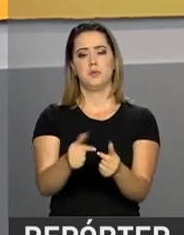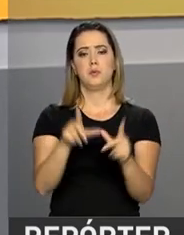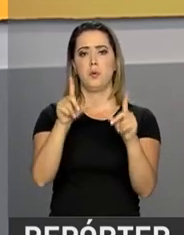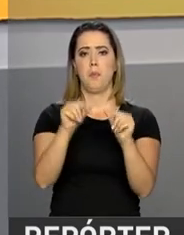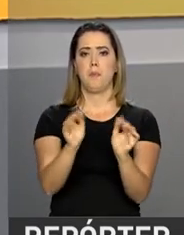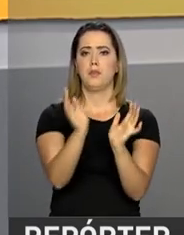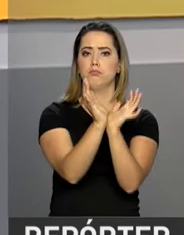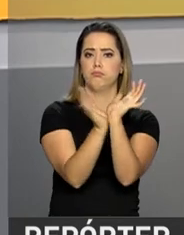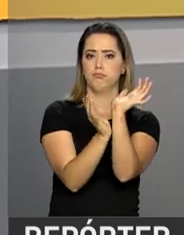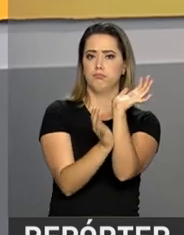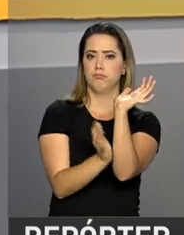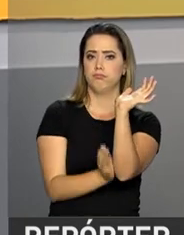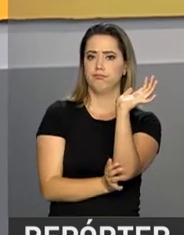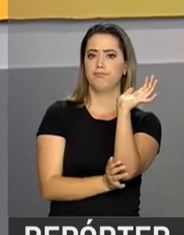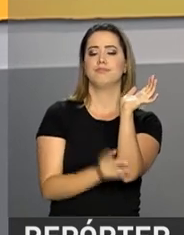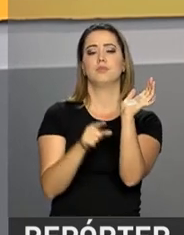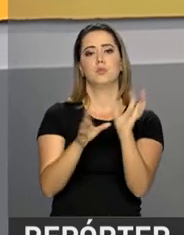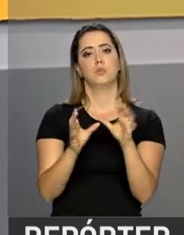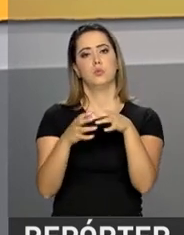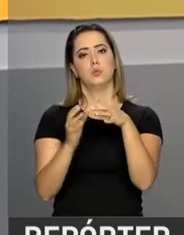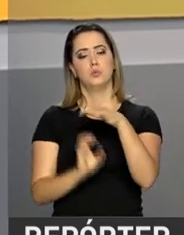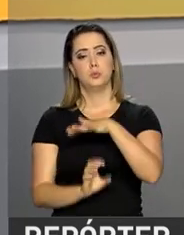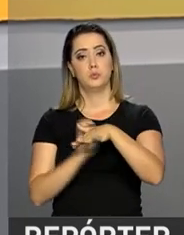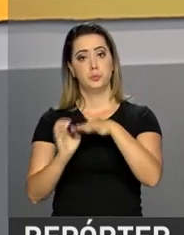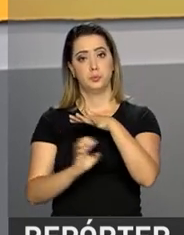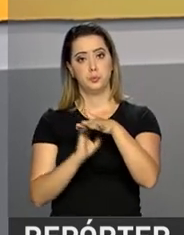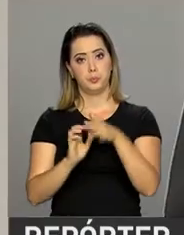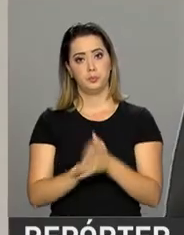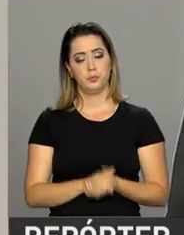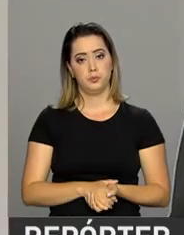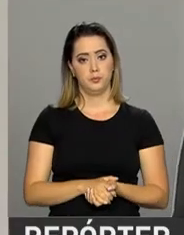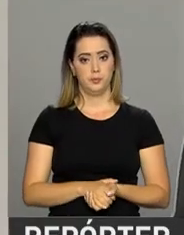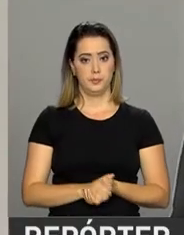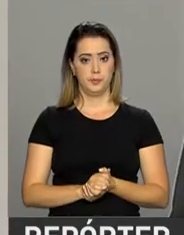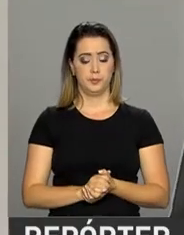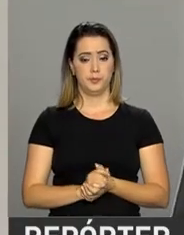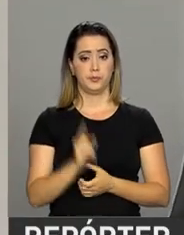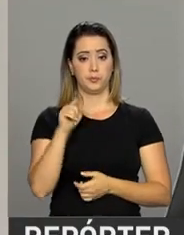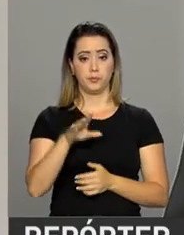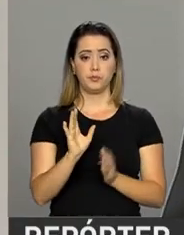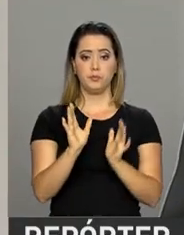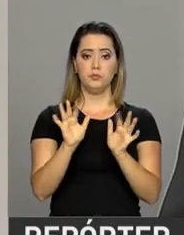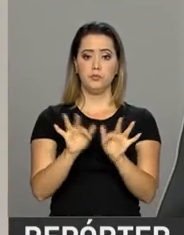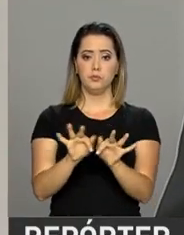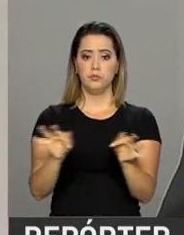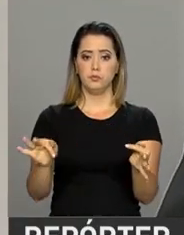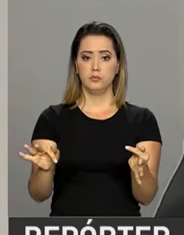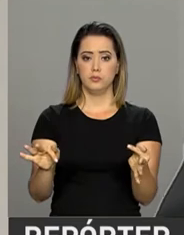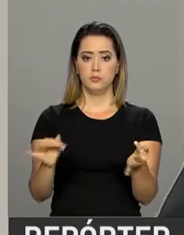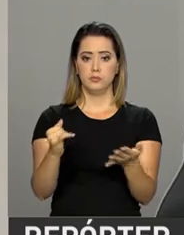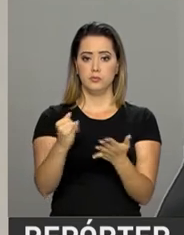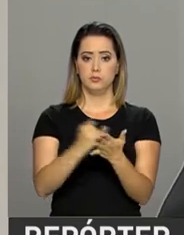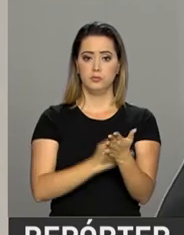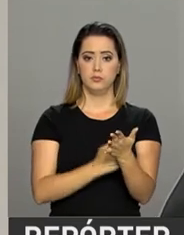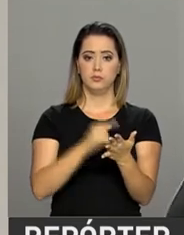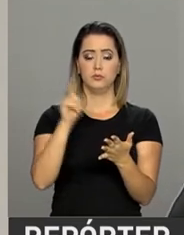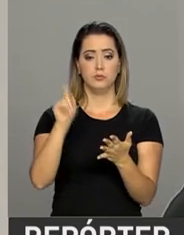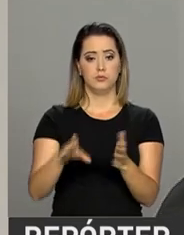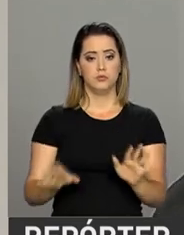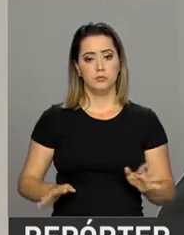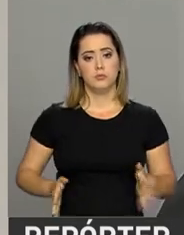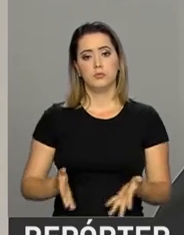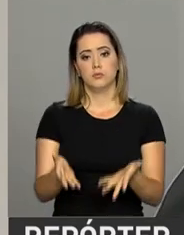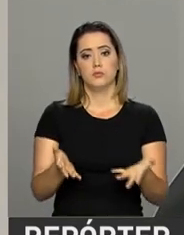e menos burocracia para o setor empresarial. Esta simplificação tributária será de molde a